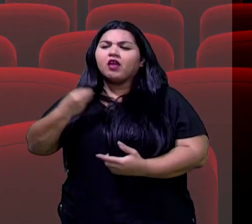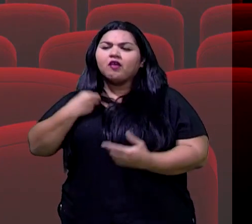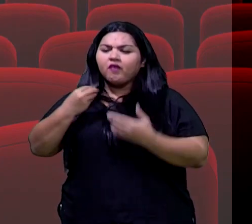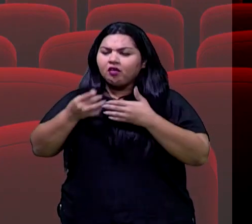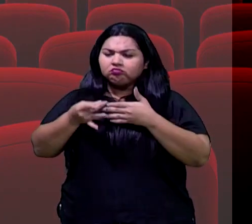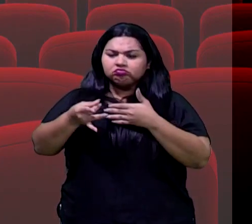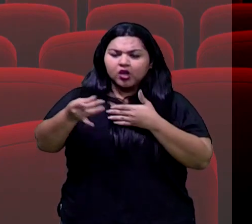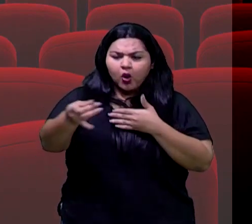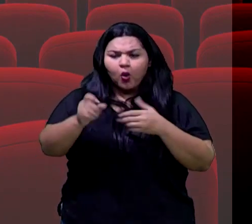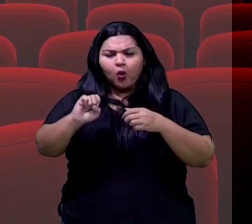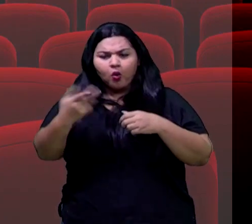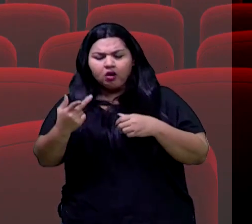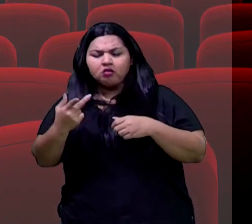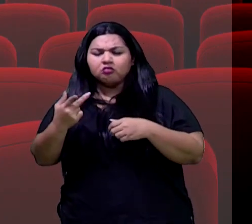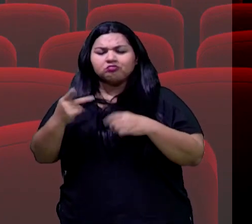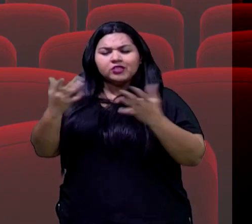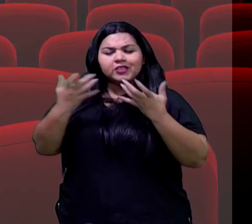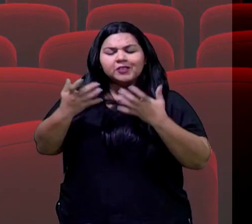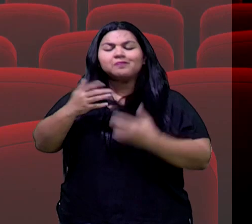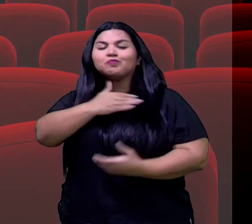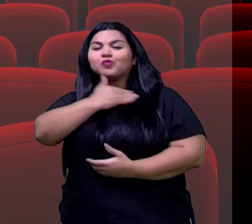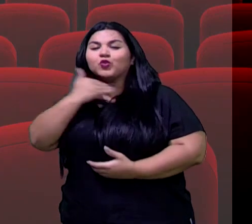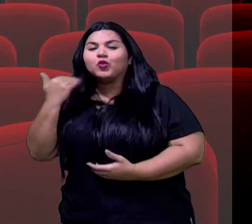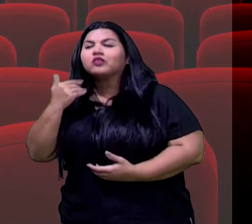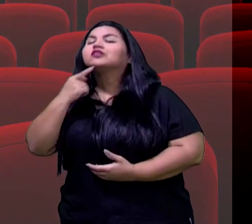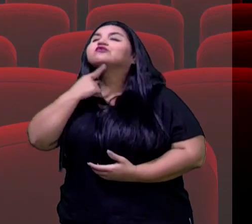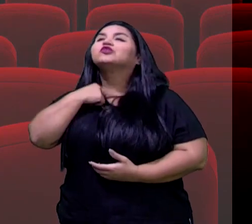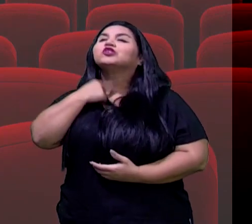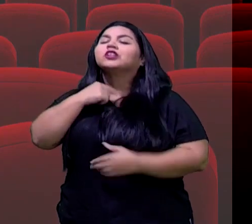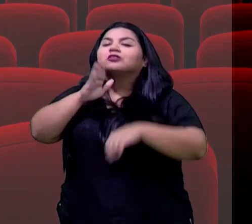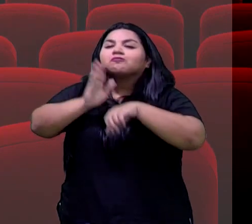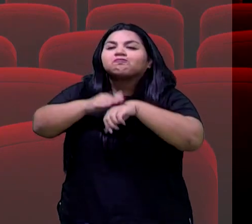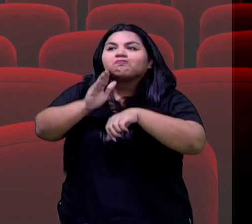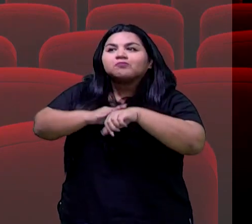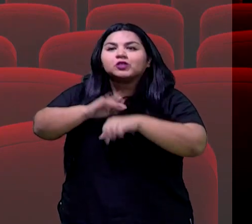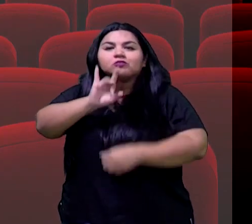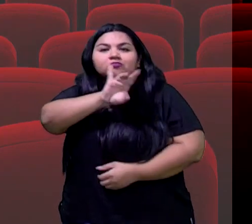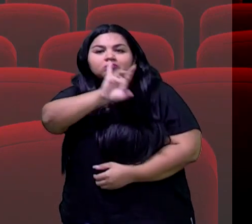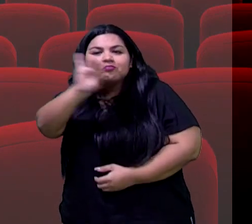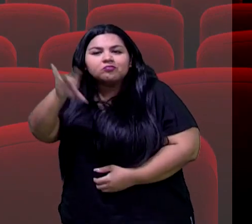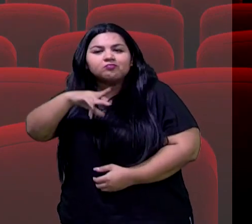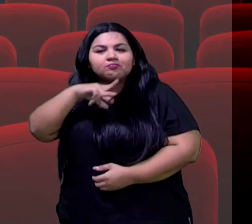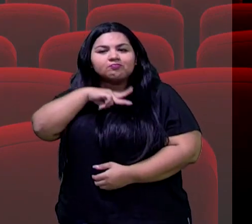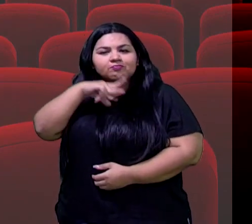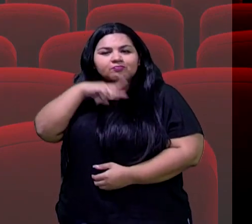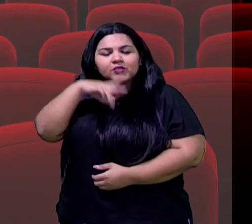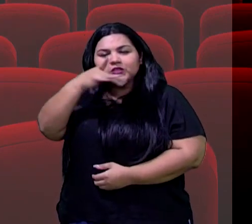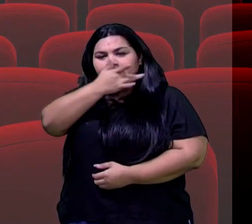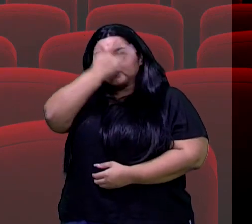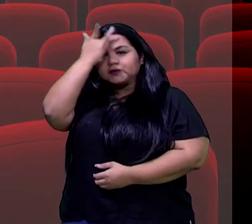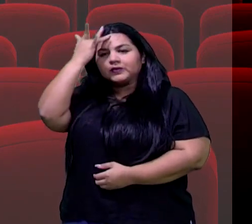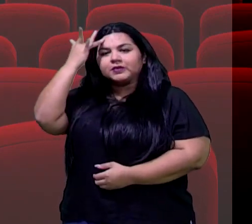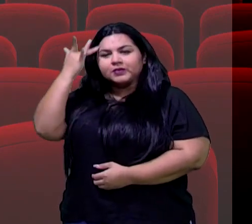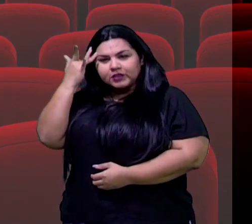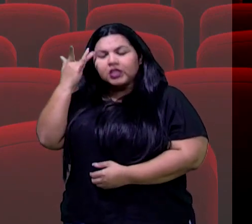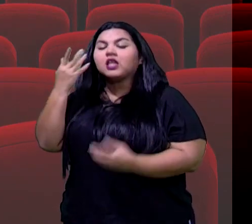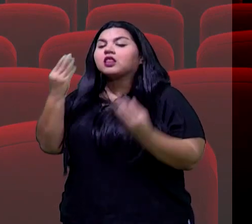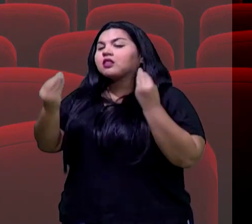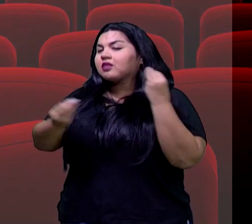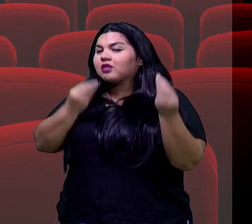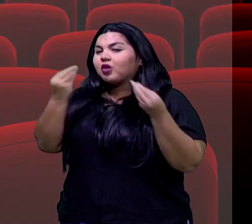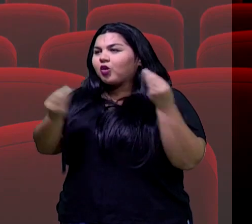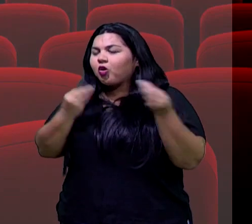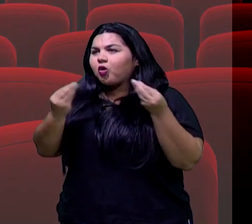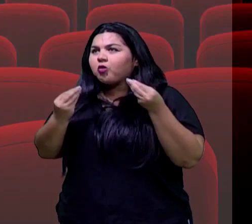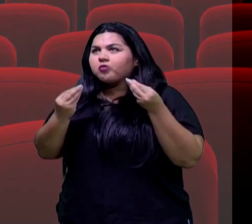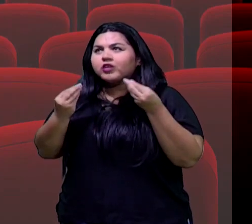a questão da eutanásia, da ética, das vontades pessoais de quem está passando por aquele momento e de como ele interpreta